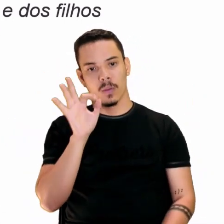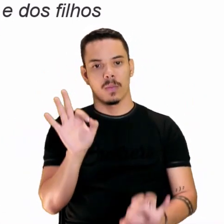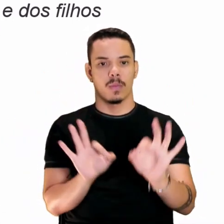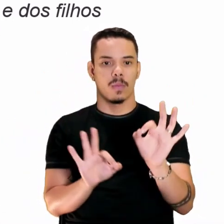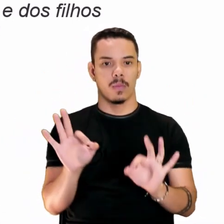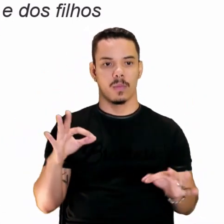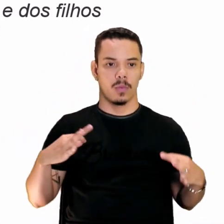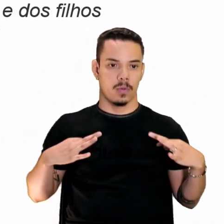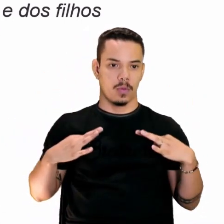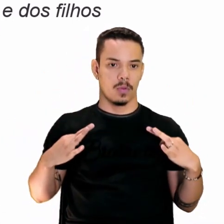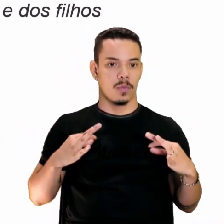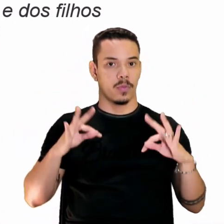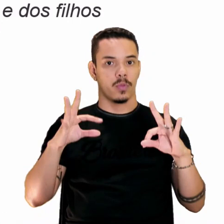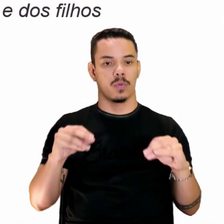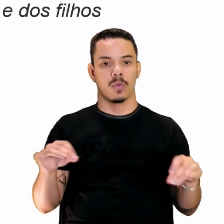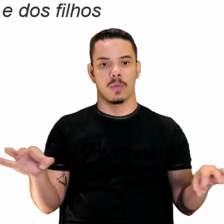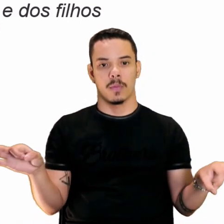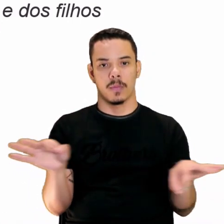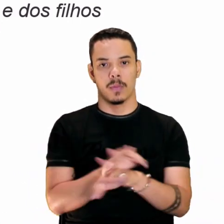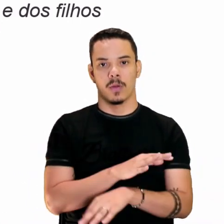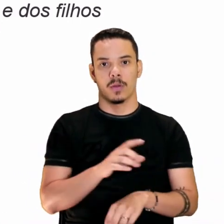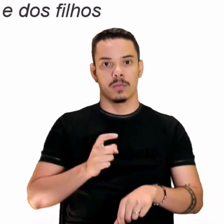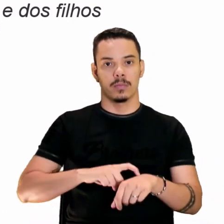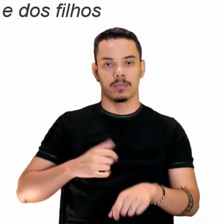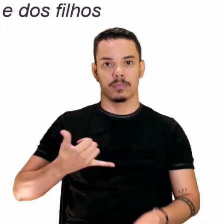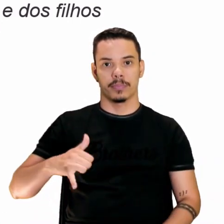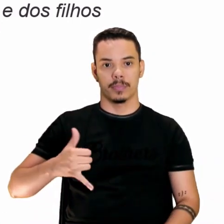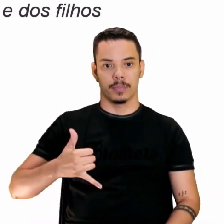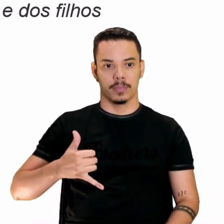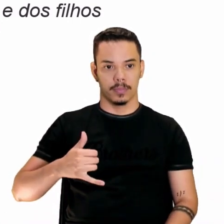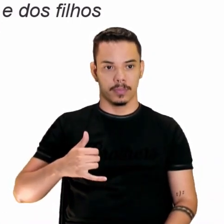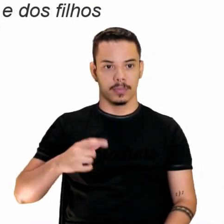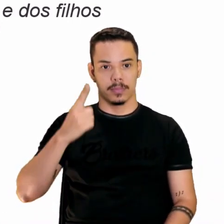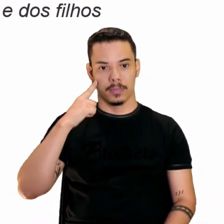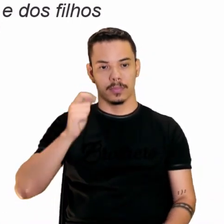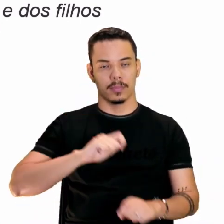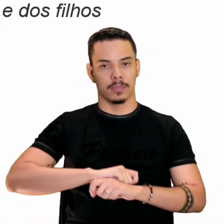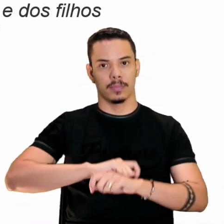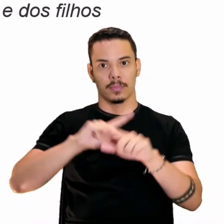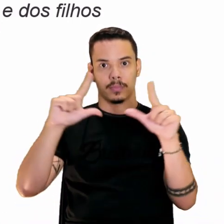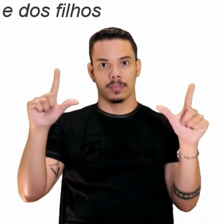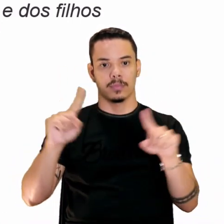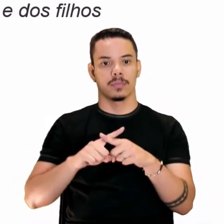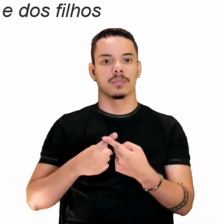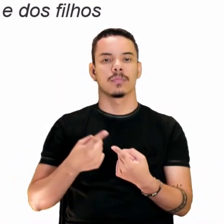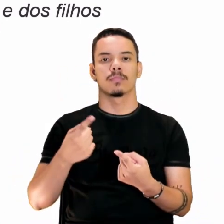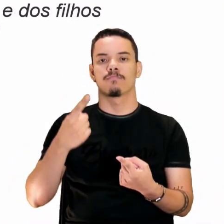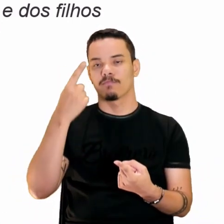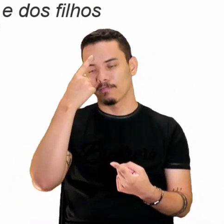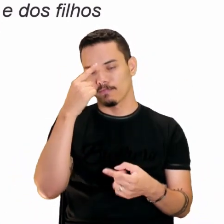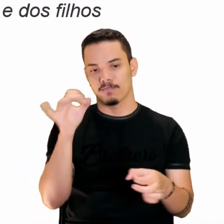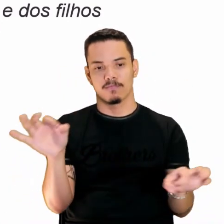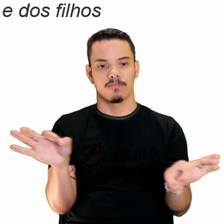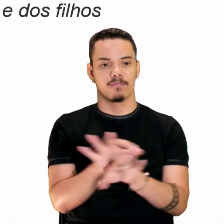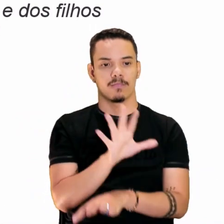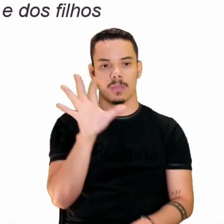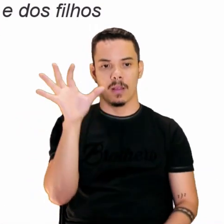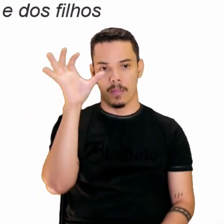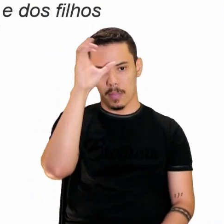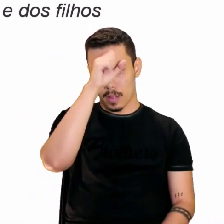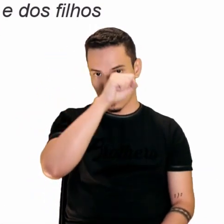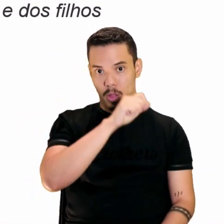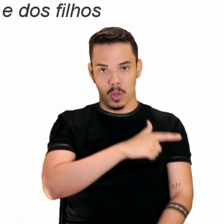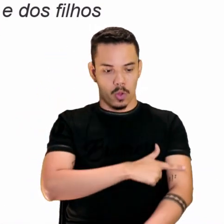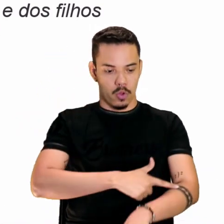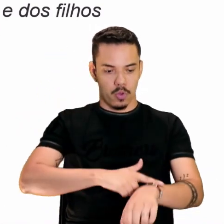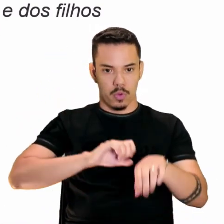uniforme. Tudo pronto para quando despertar. O ensejo a fez tão prendada. Ela foi educada